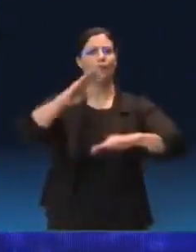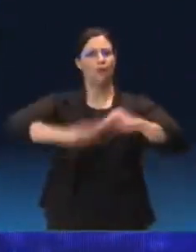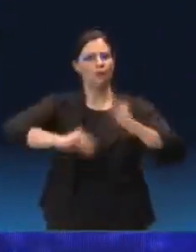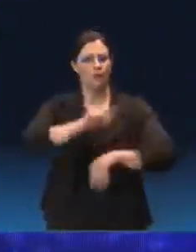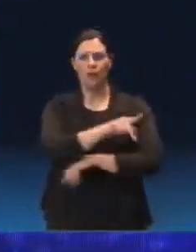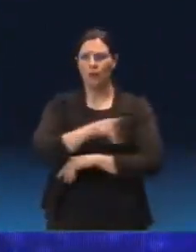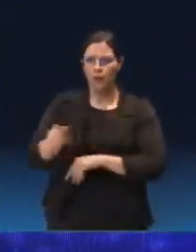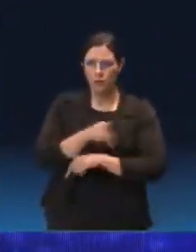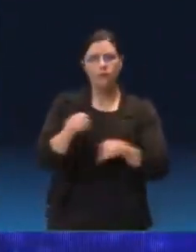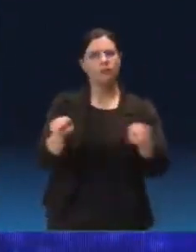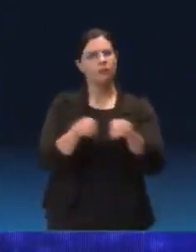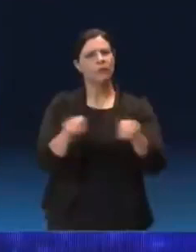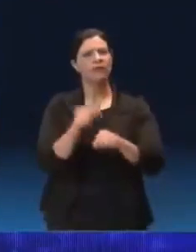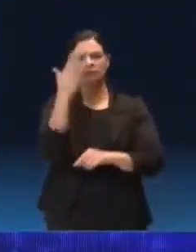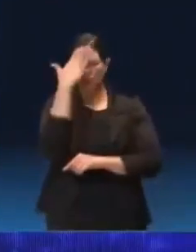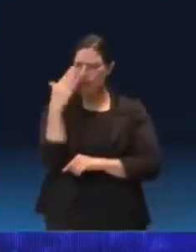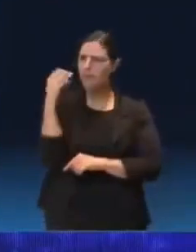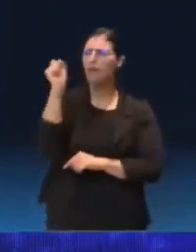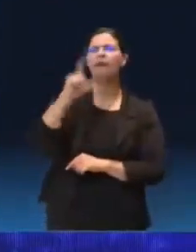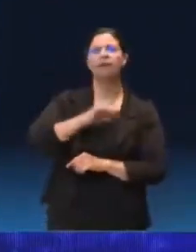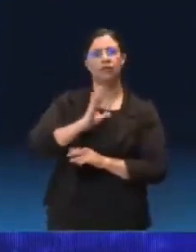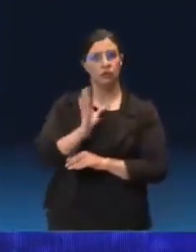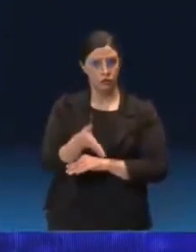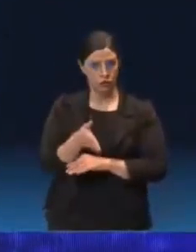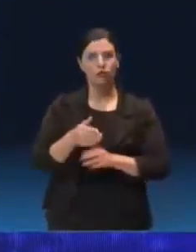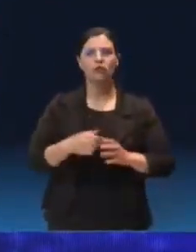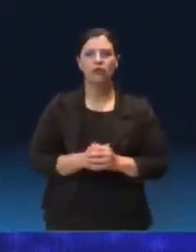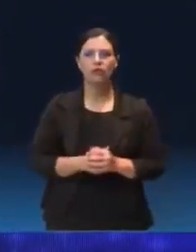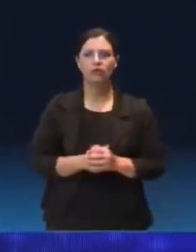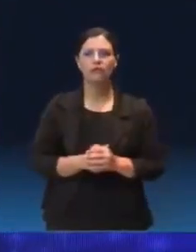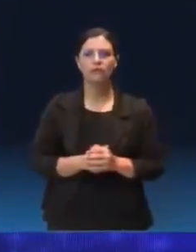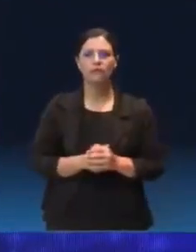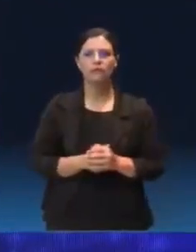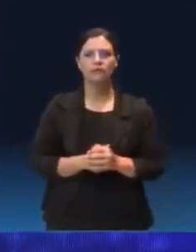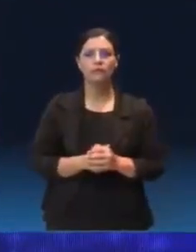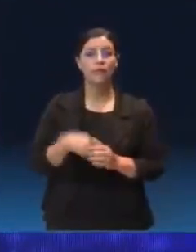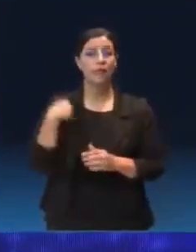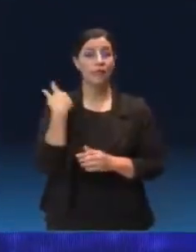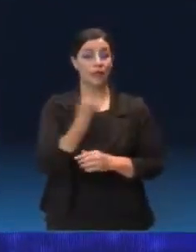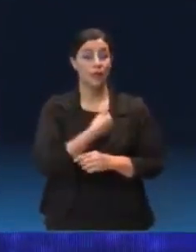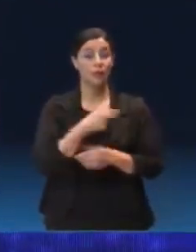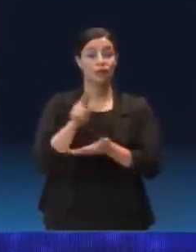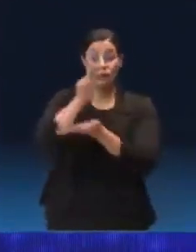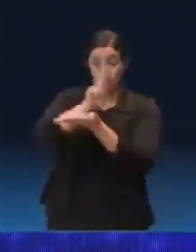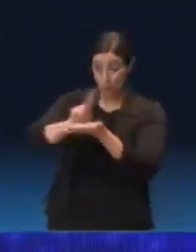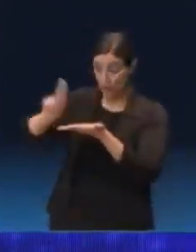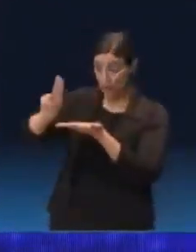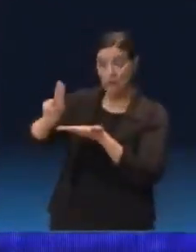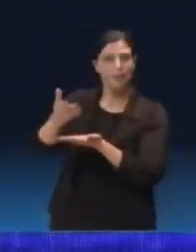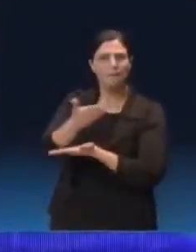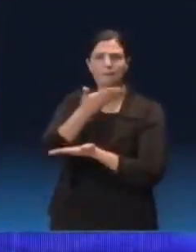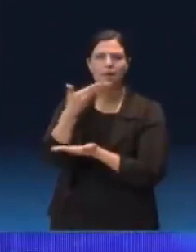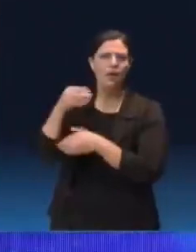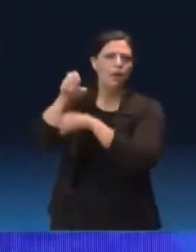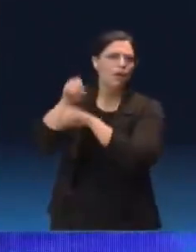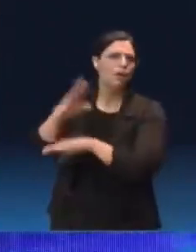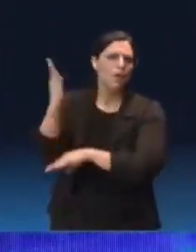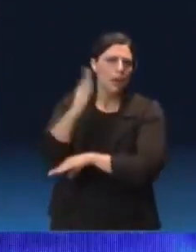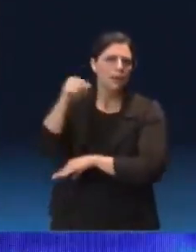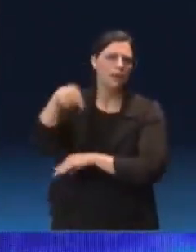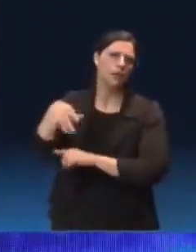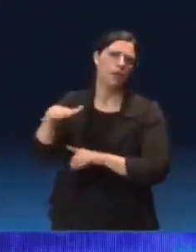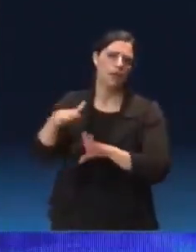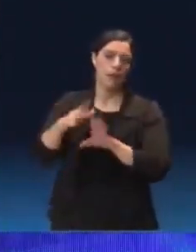professores, com a sabedoria que existe nas nossas universidades, a melhor educação do Brasil,